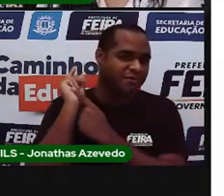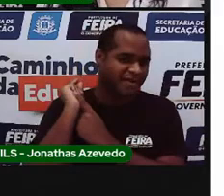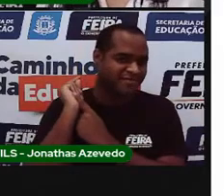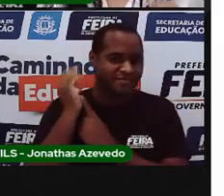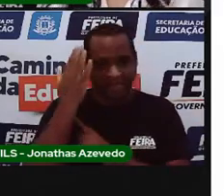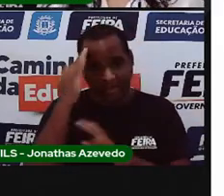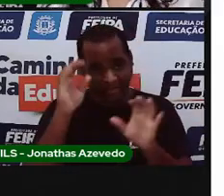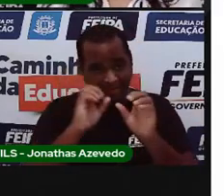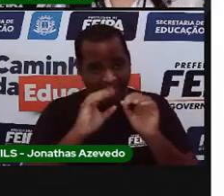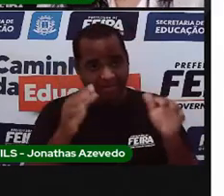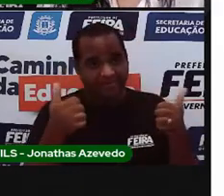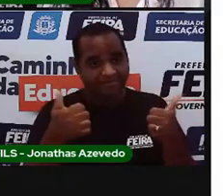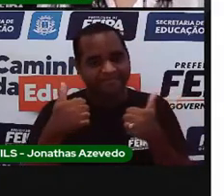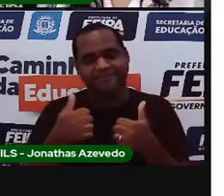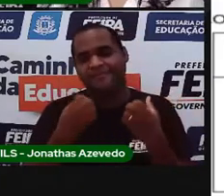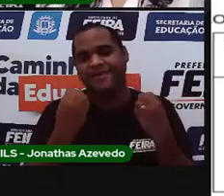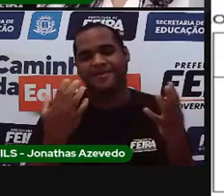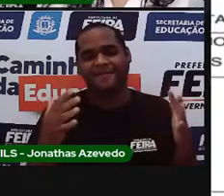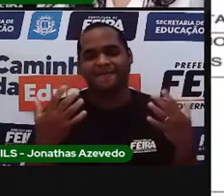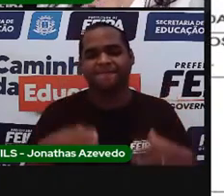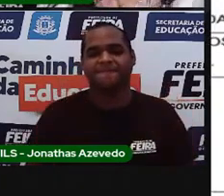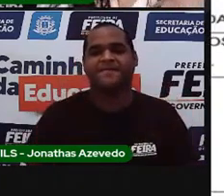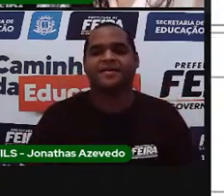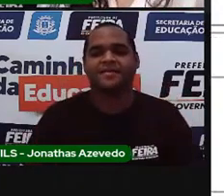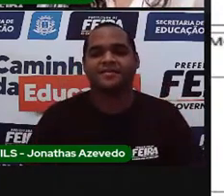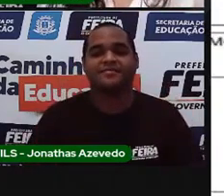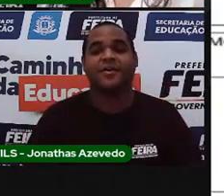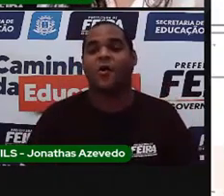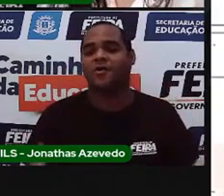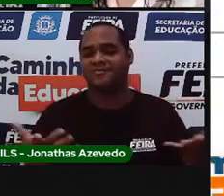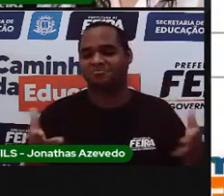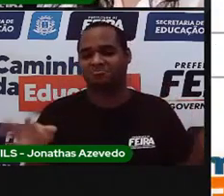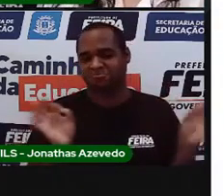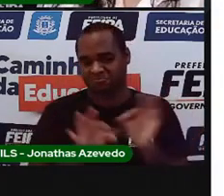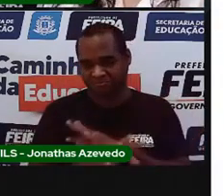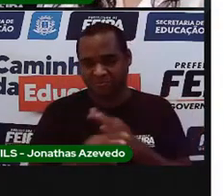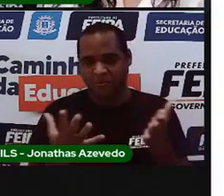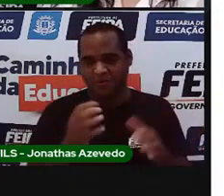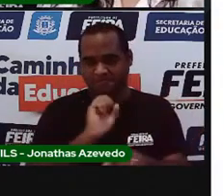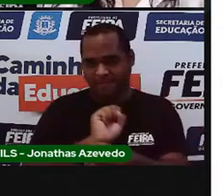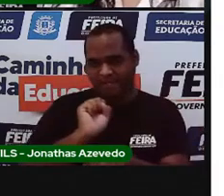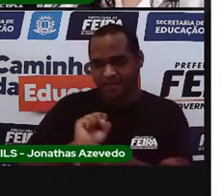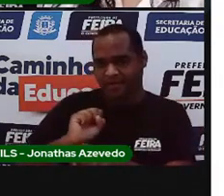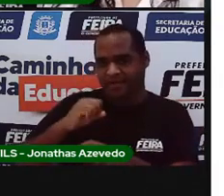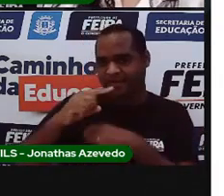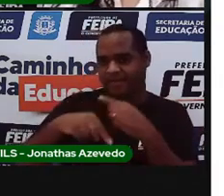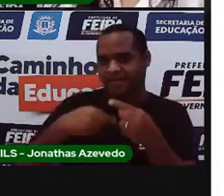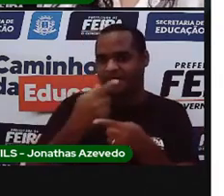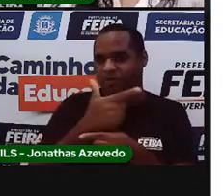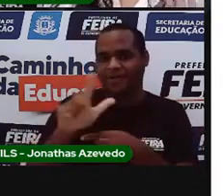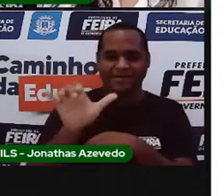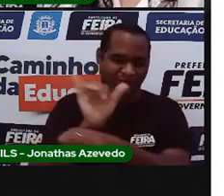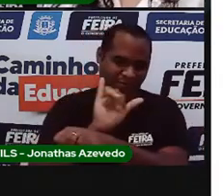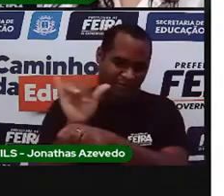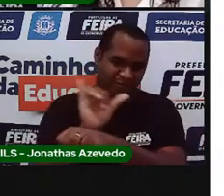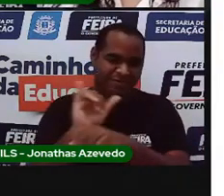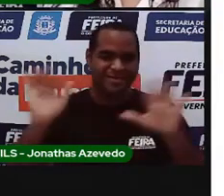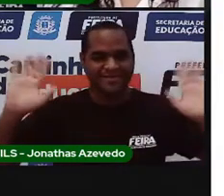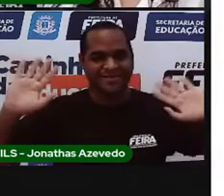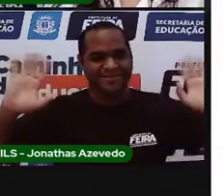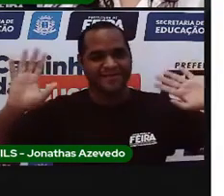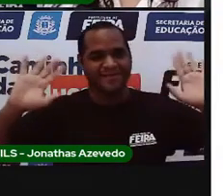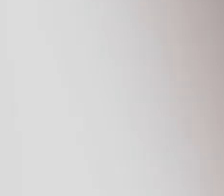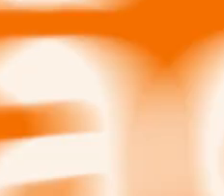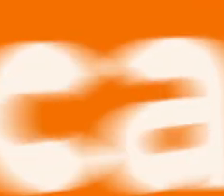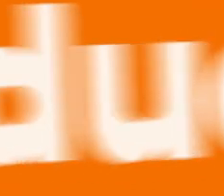Entendeu? Muito bem. Por hoje é só. E eu te espero aqui sempre no mesmo canal. Tchauzinho.